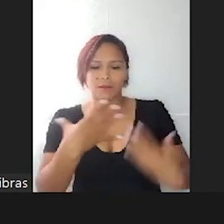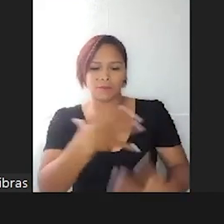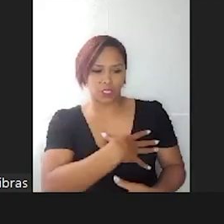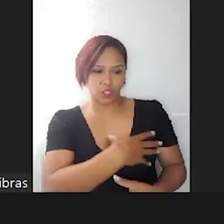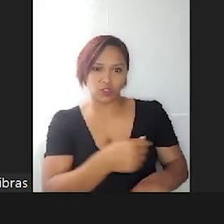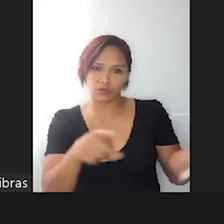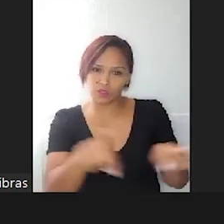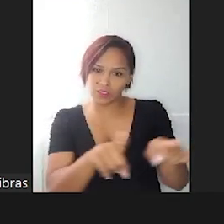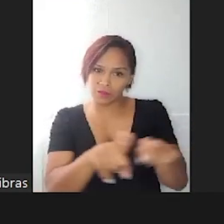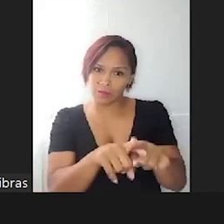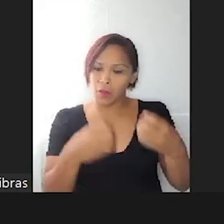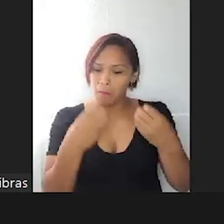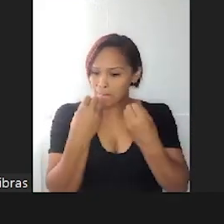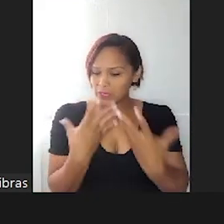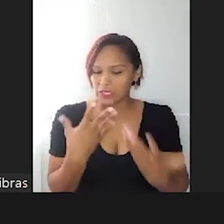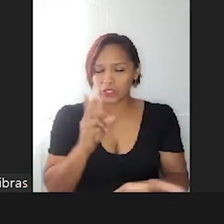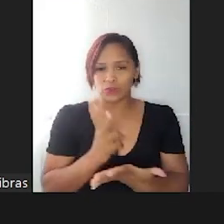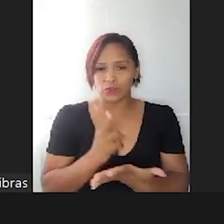ouviu isso?